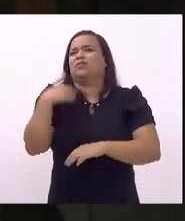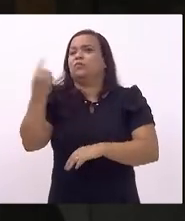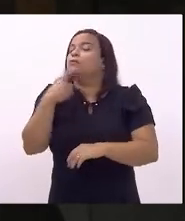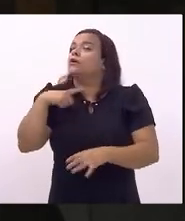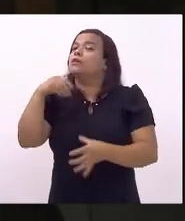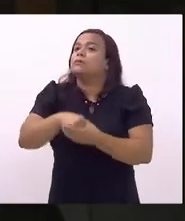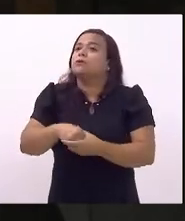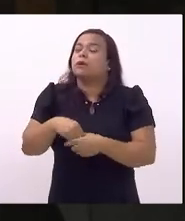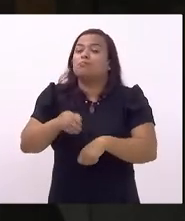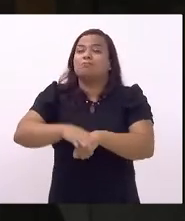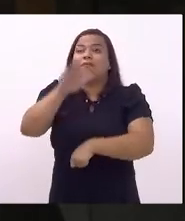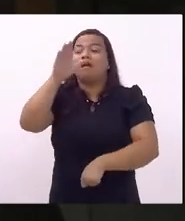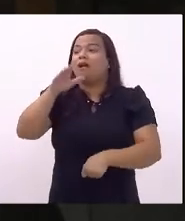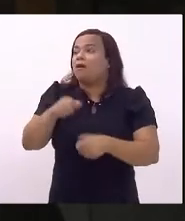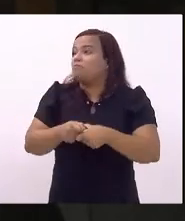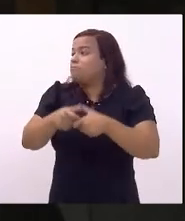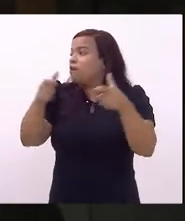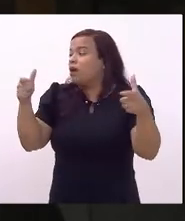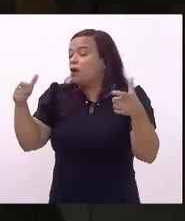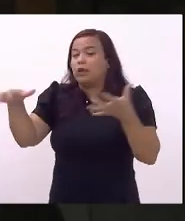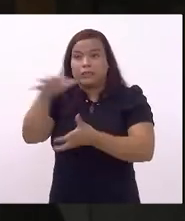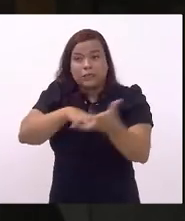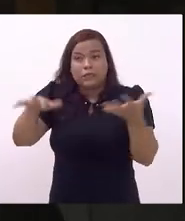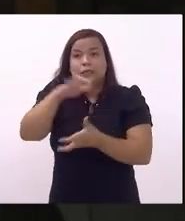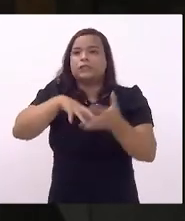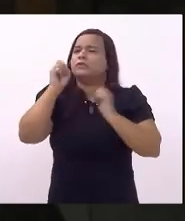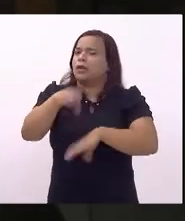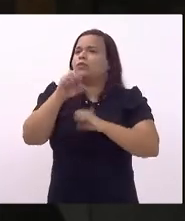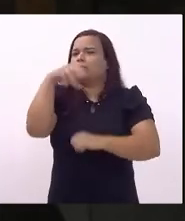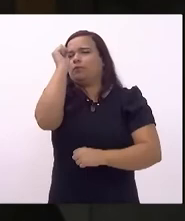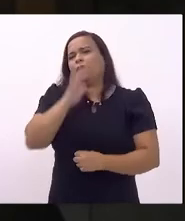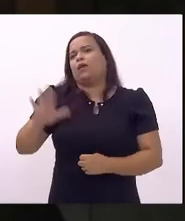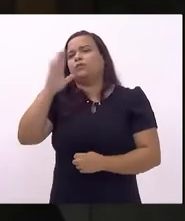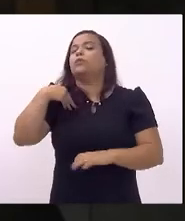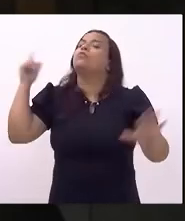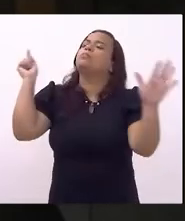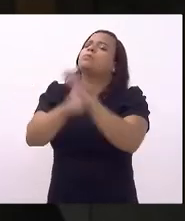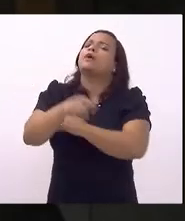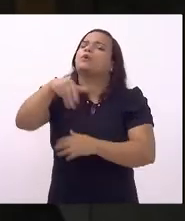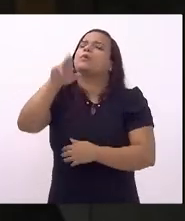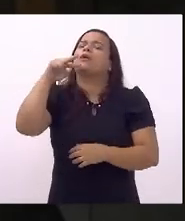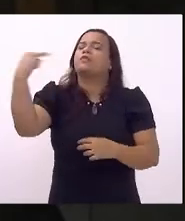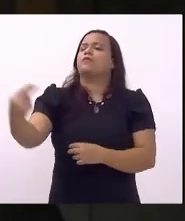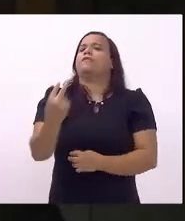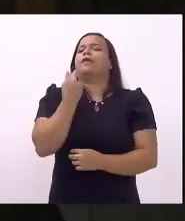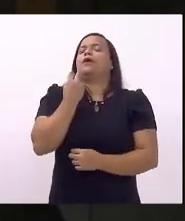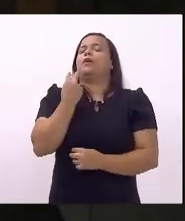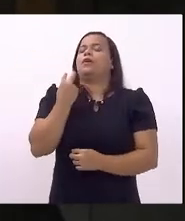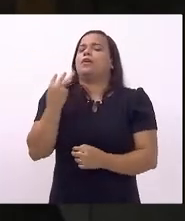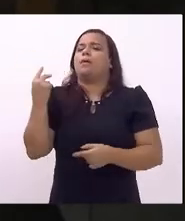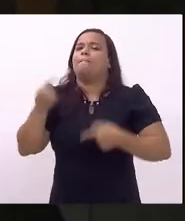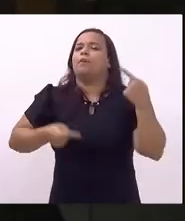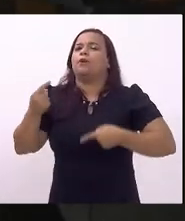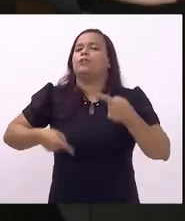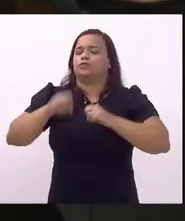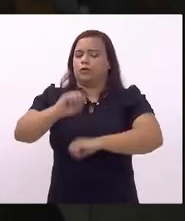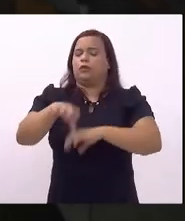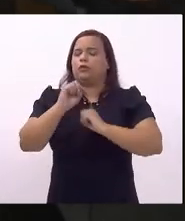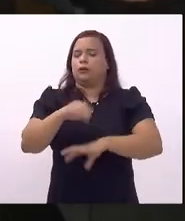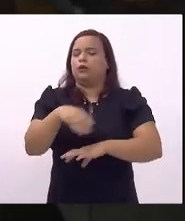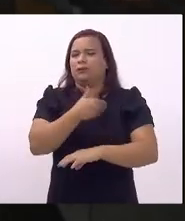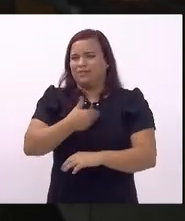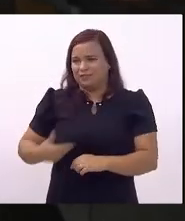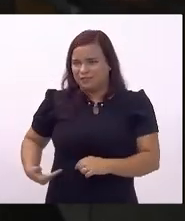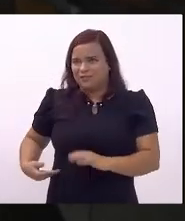maior crise da educação brasileira e eu pergunto a quem está nos assistindo qual é a marca das políticas educacionais do governo Jair